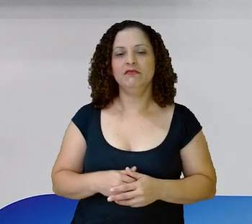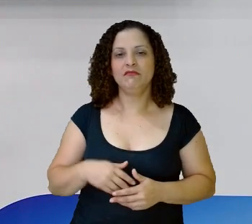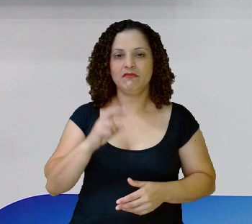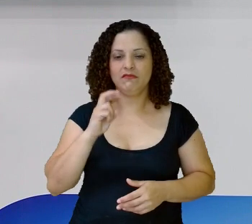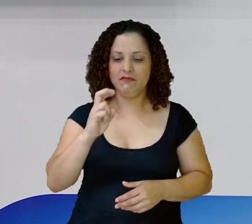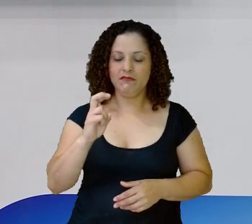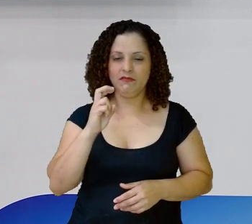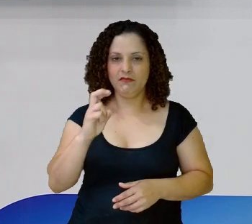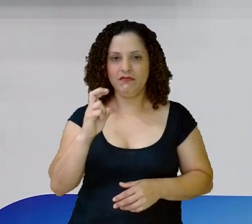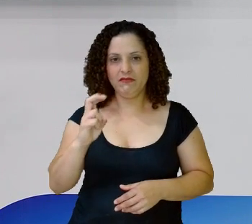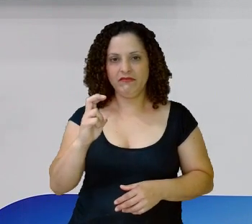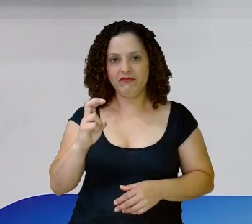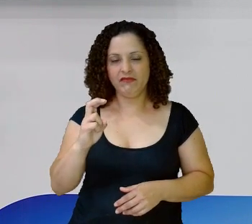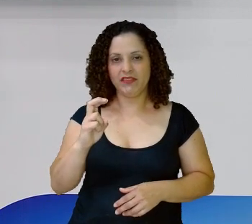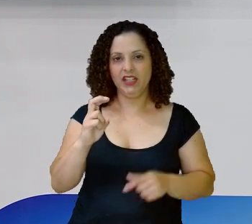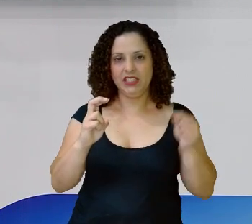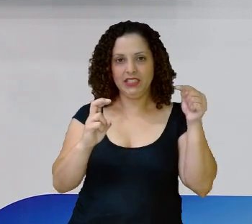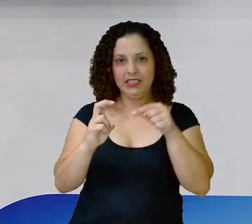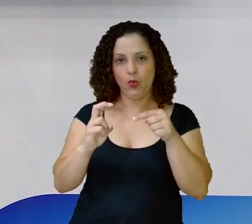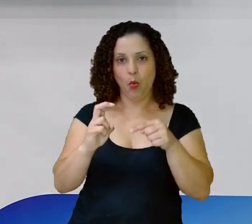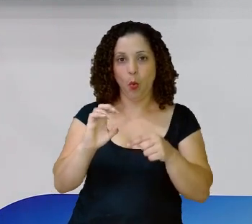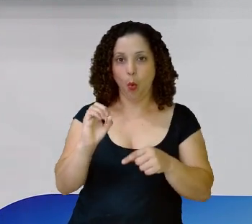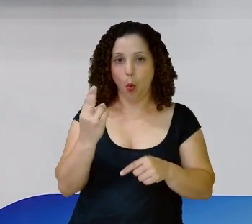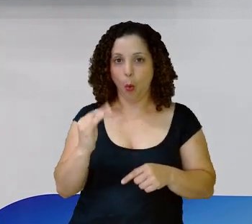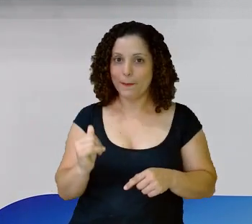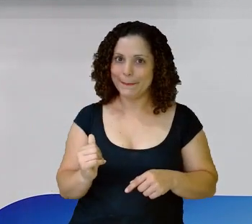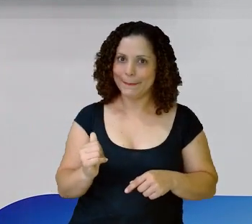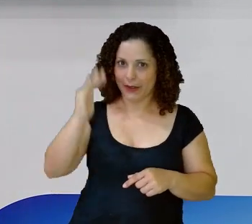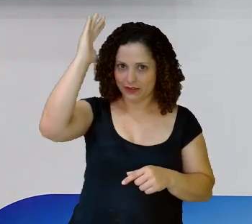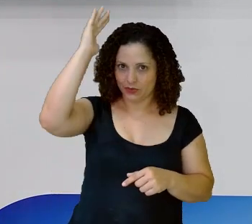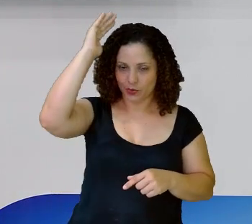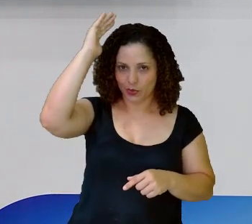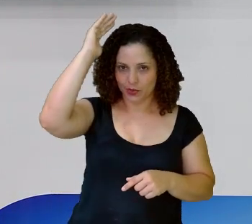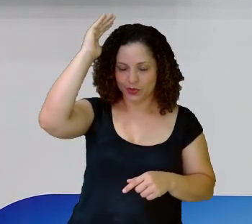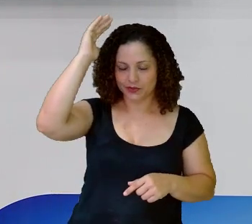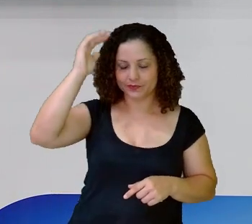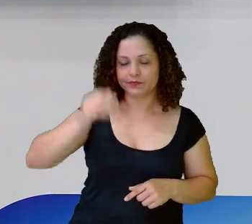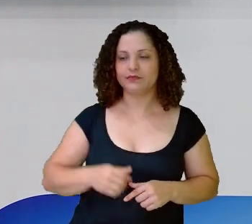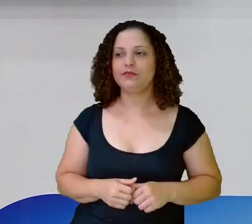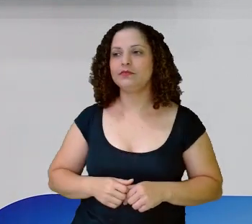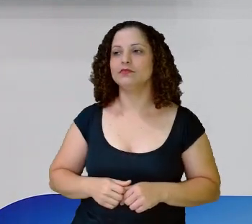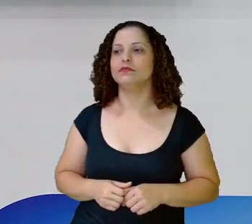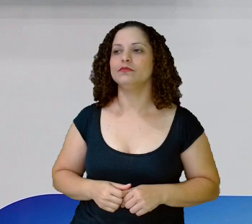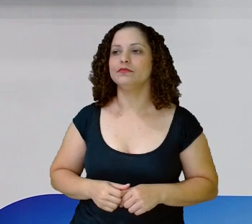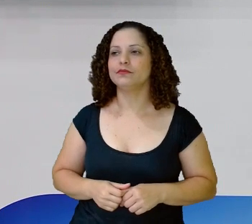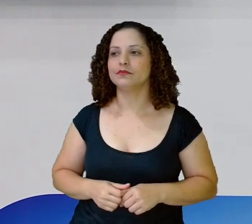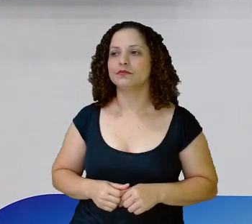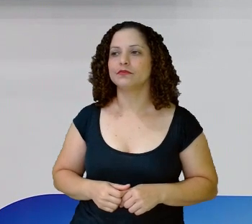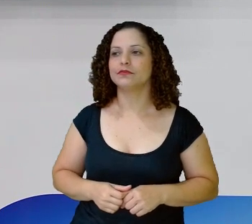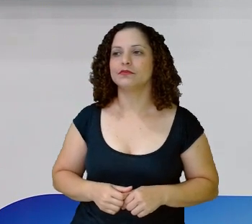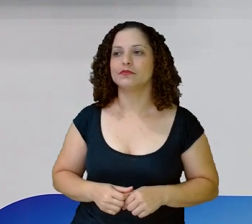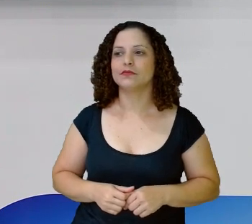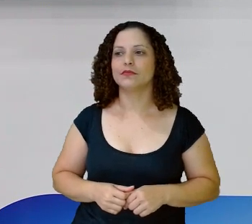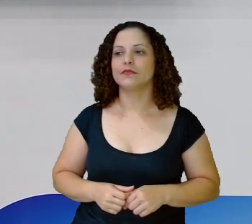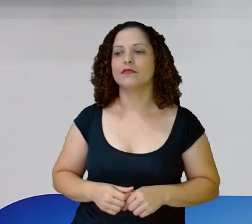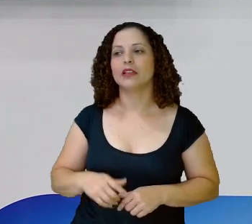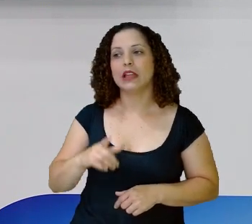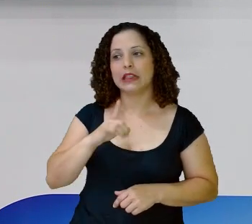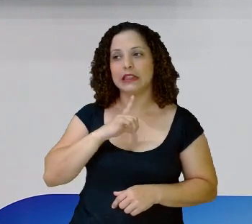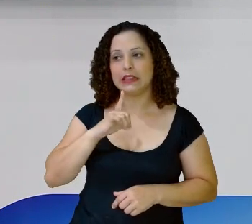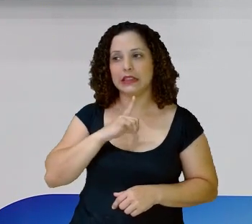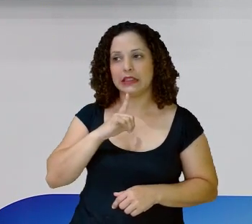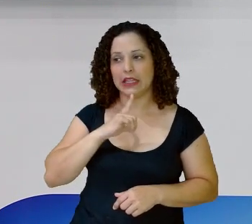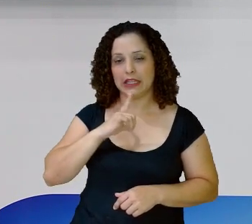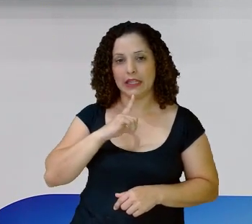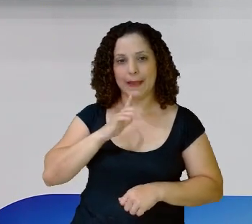é 5 Se for 5 Ou maior Que 5 Acrescentamos Uma unidade